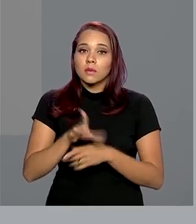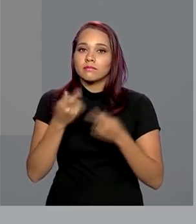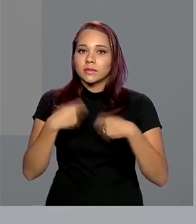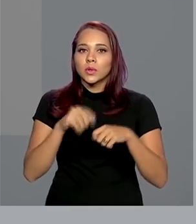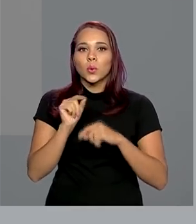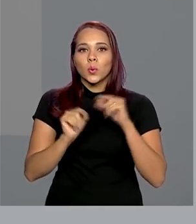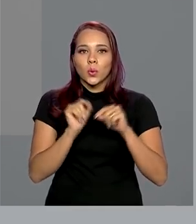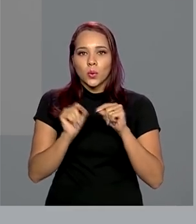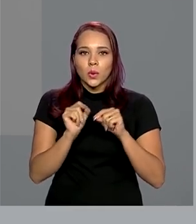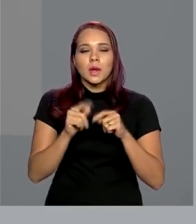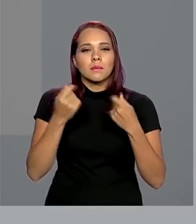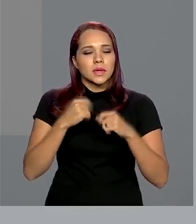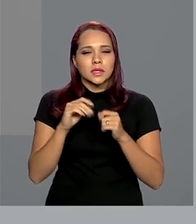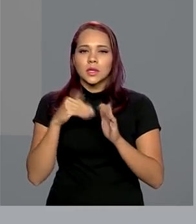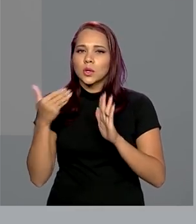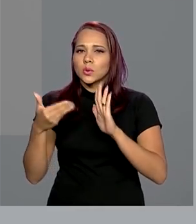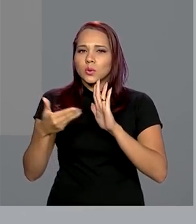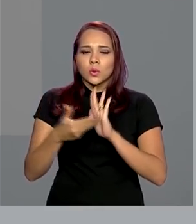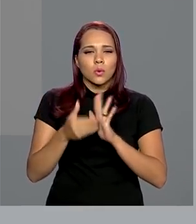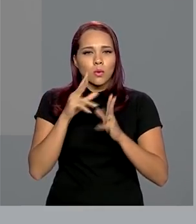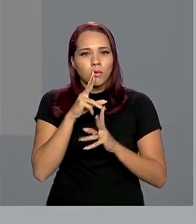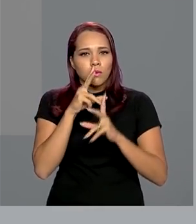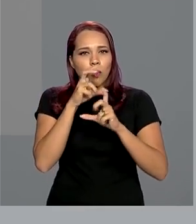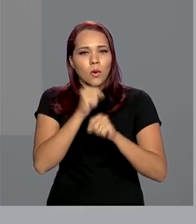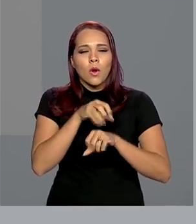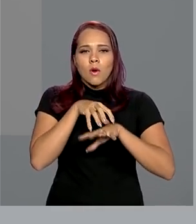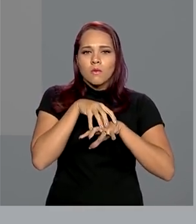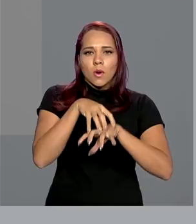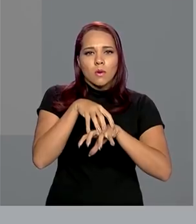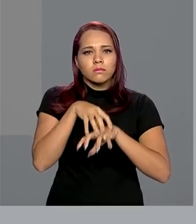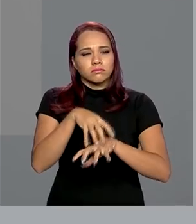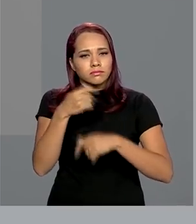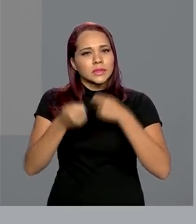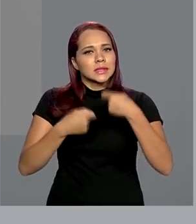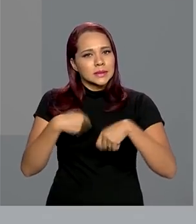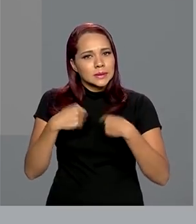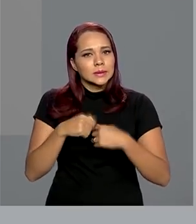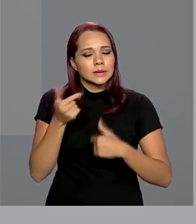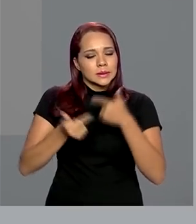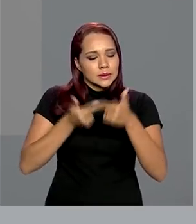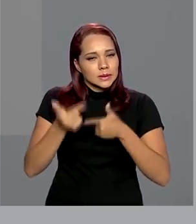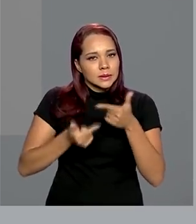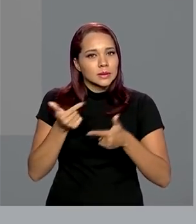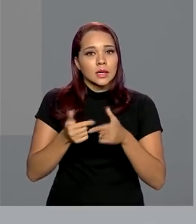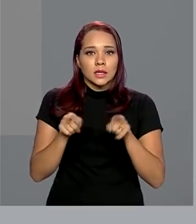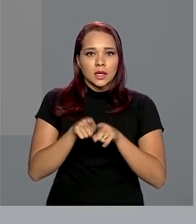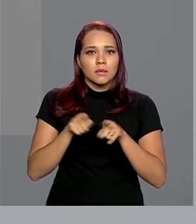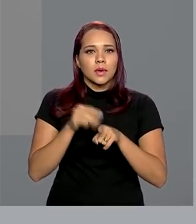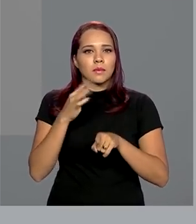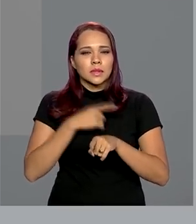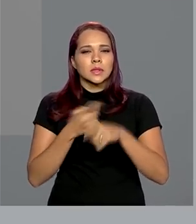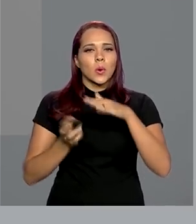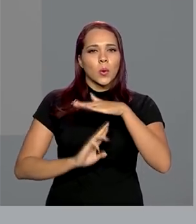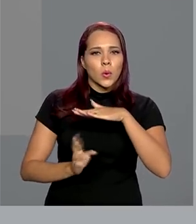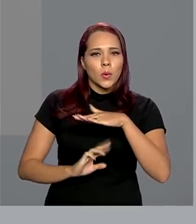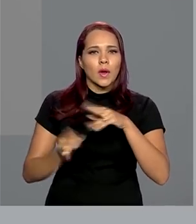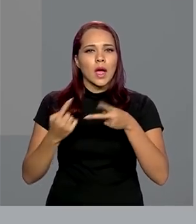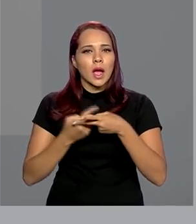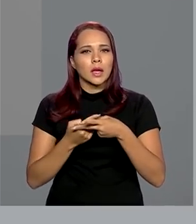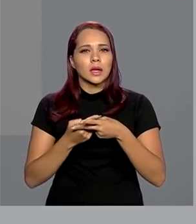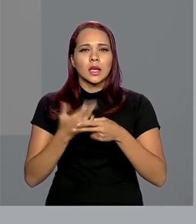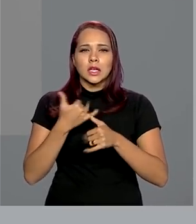nós vamos precisar de toda a nossa potência de transporte funcionando. Nós vamos precisar do transporte rodoviário de carga